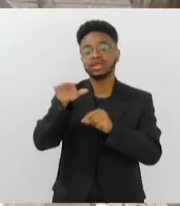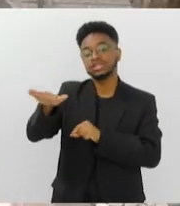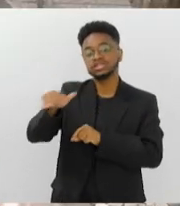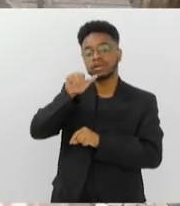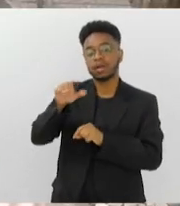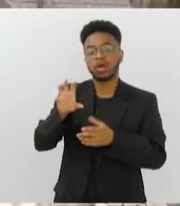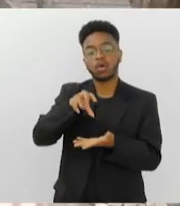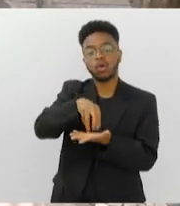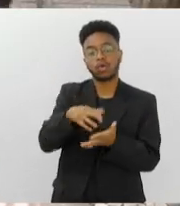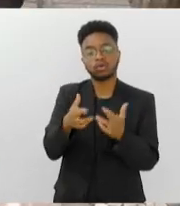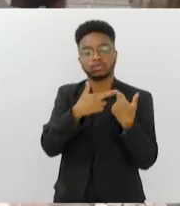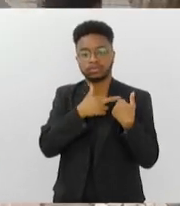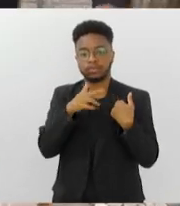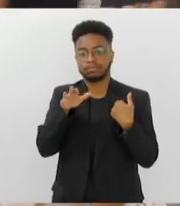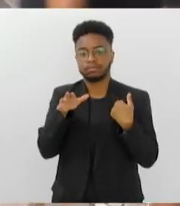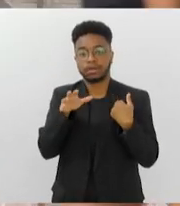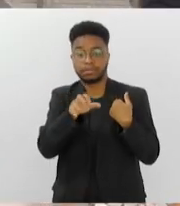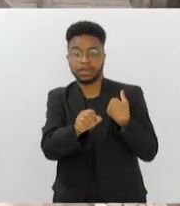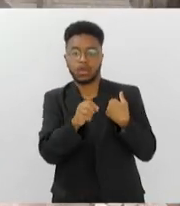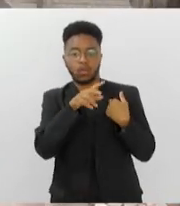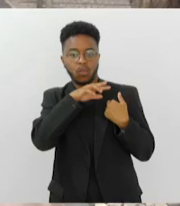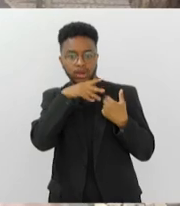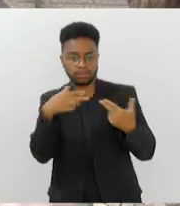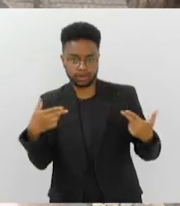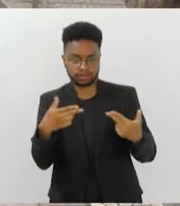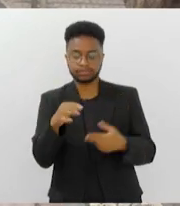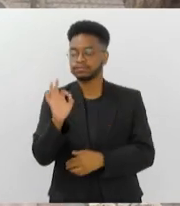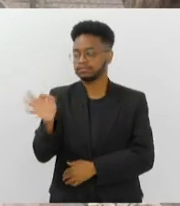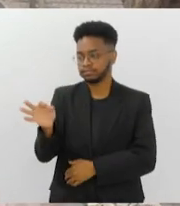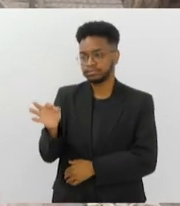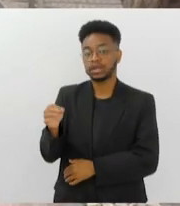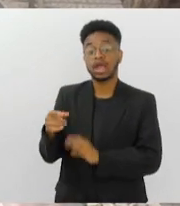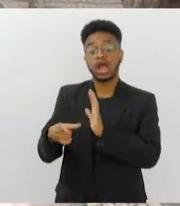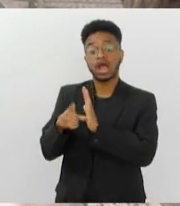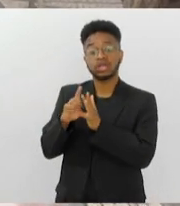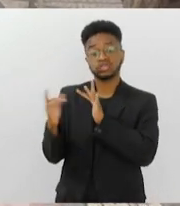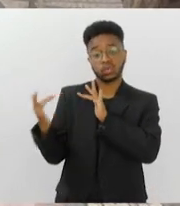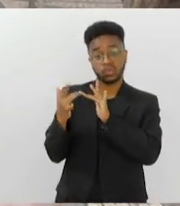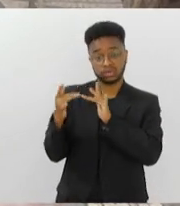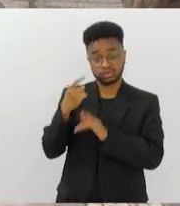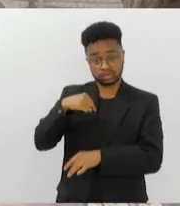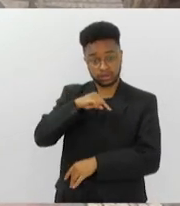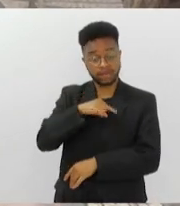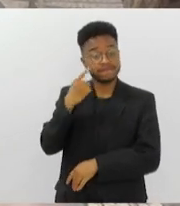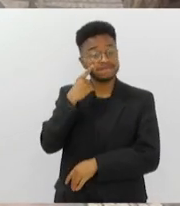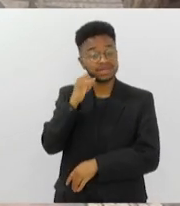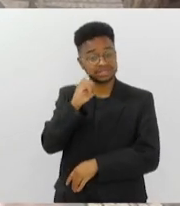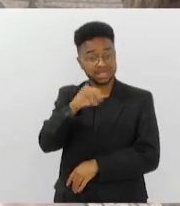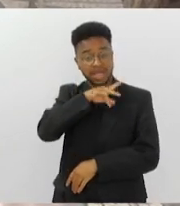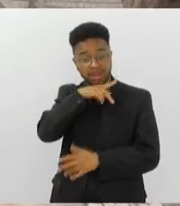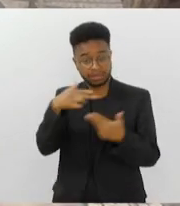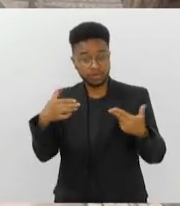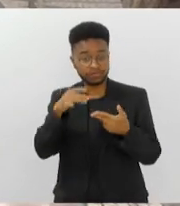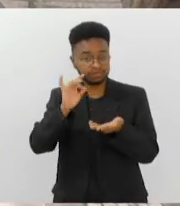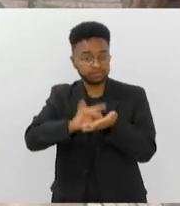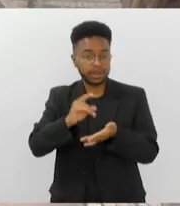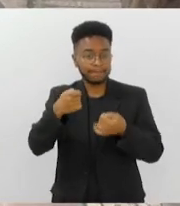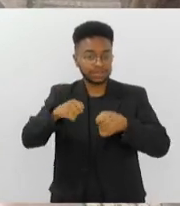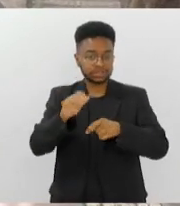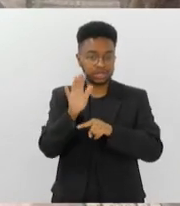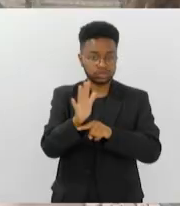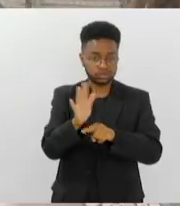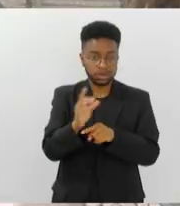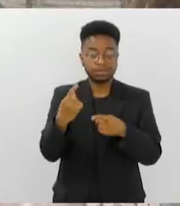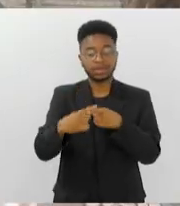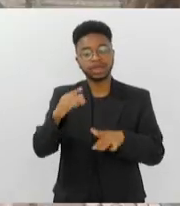órgão responsável para fazer esse recolhimento. Exato. Eu sempre falo o seguinte, antes de entrar em contato com o órgão, verifica se o animal realmente precisa de ajuda. Porque, às vezes, no